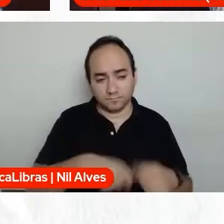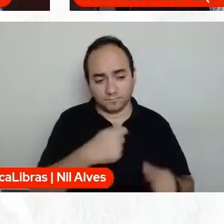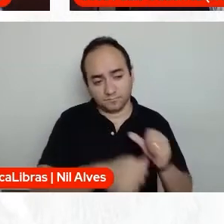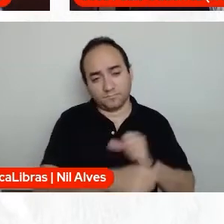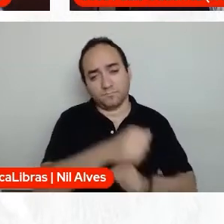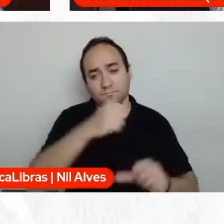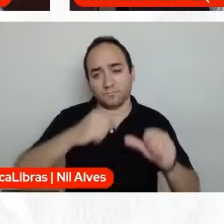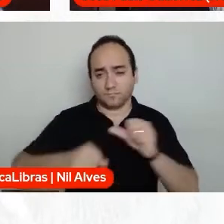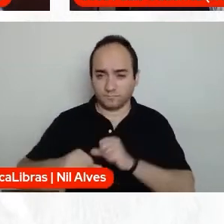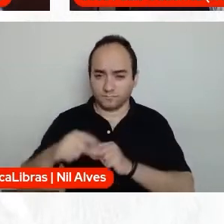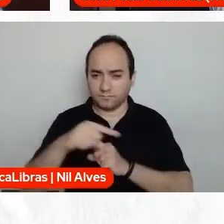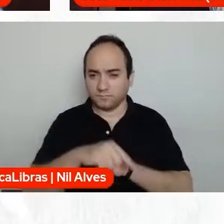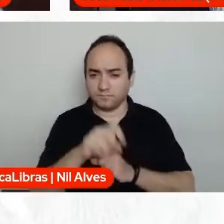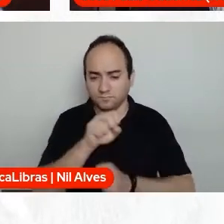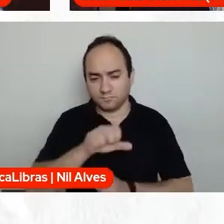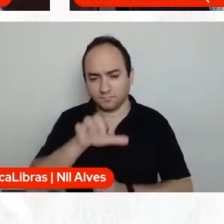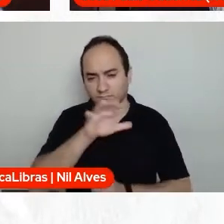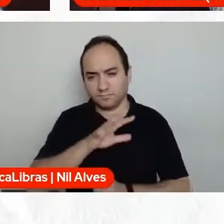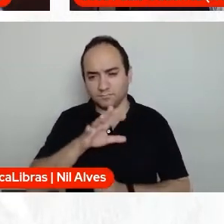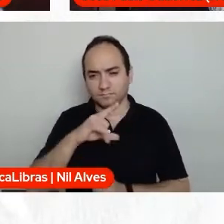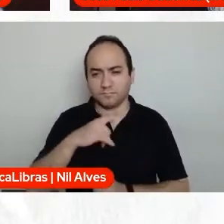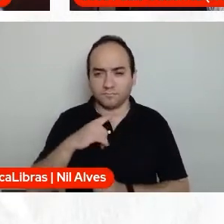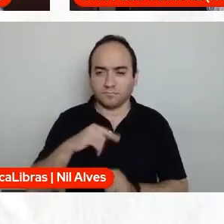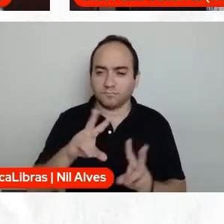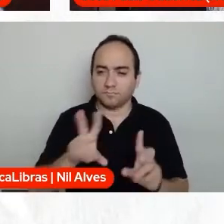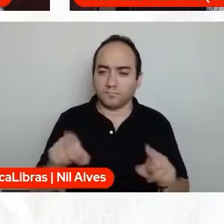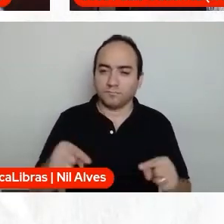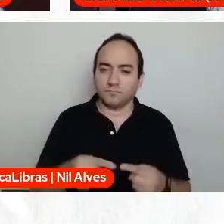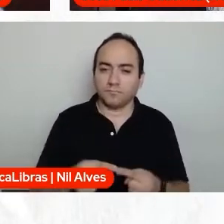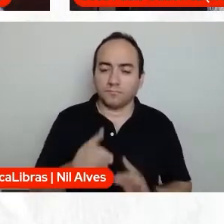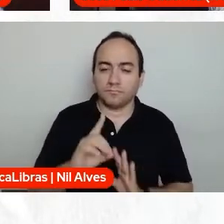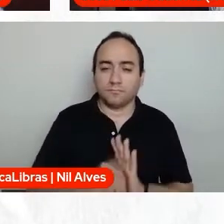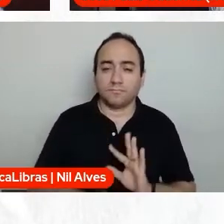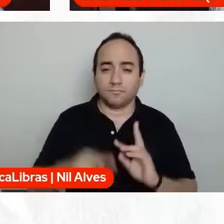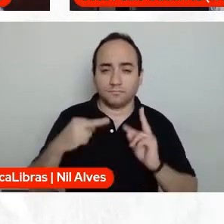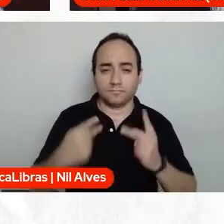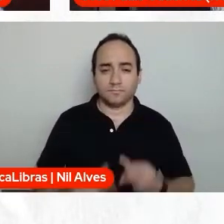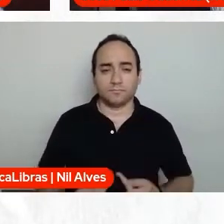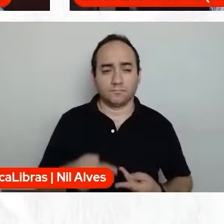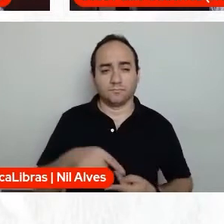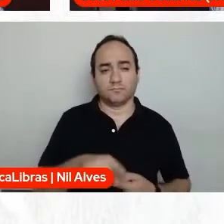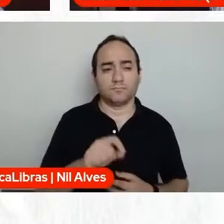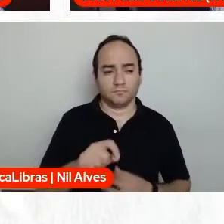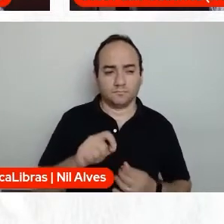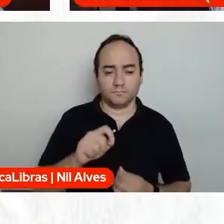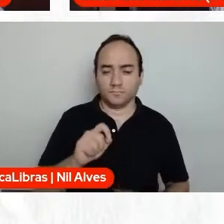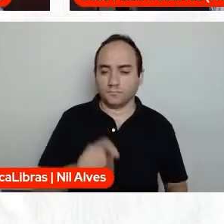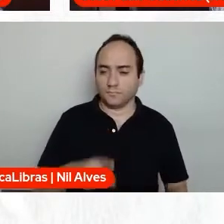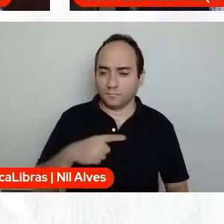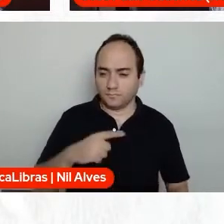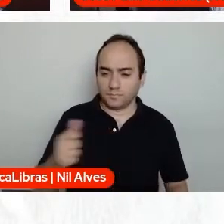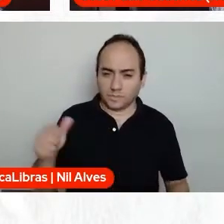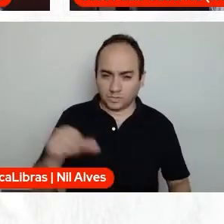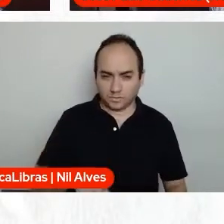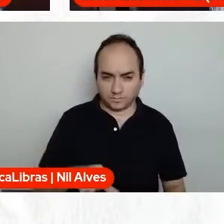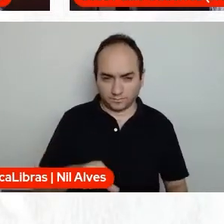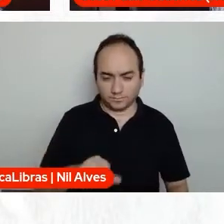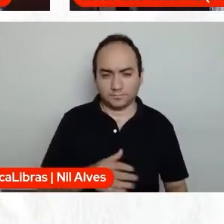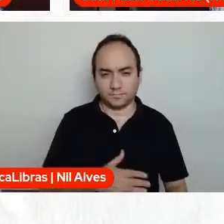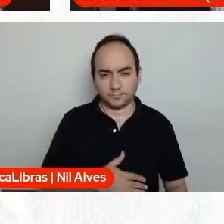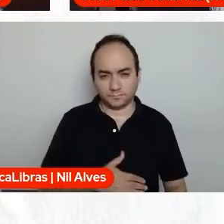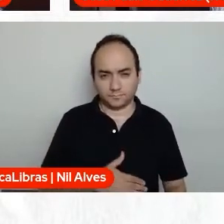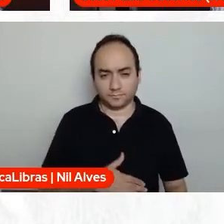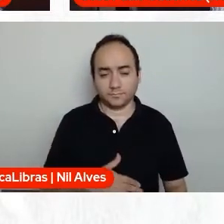desconstruir essa figura, né? de que direito humano é uma coisa ruim, né? Então, a gente